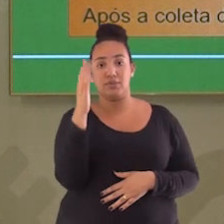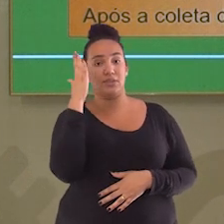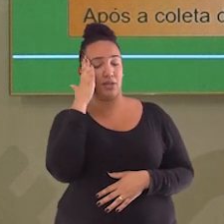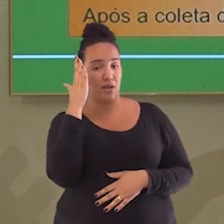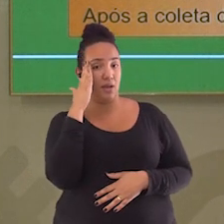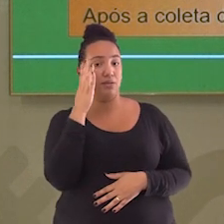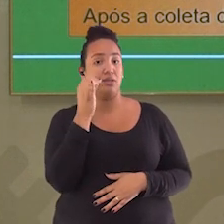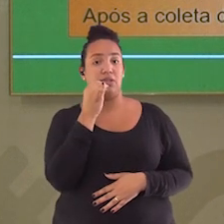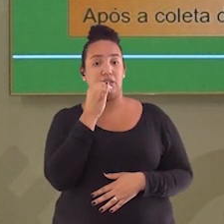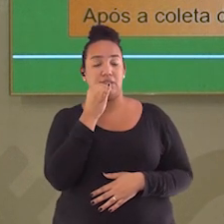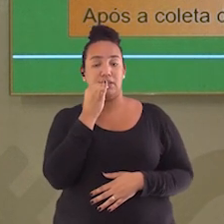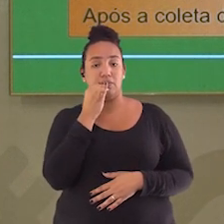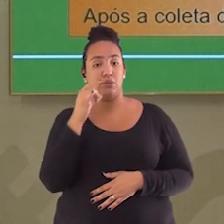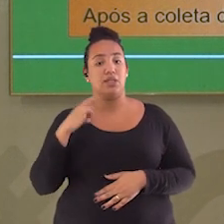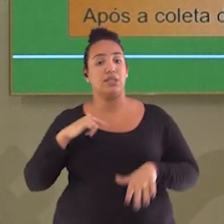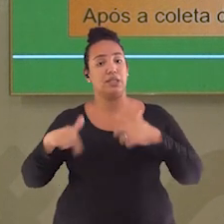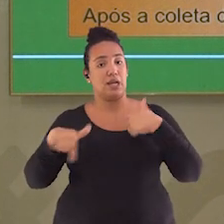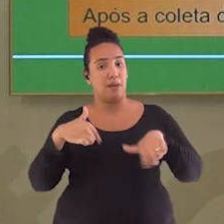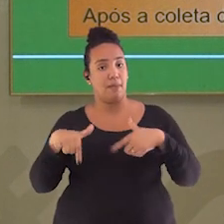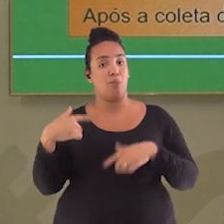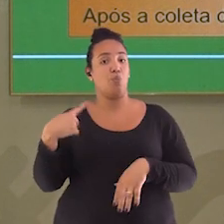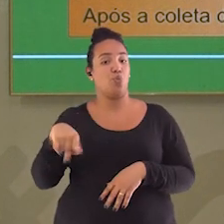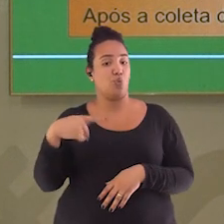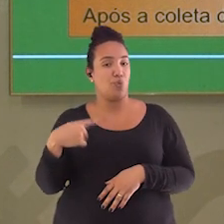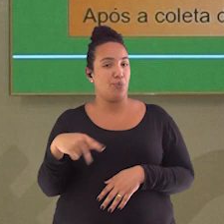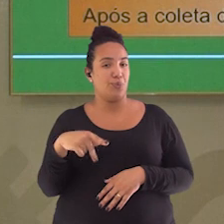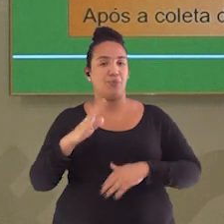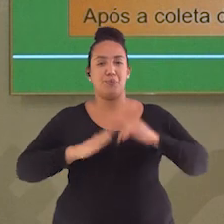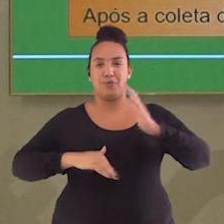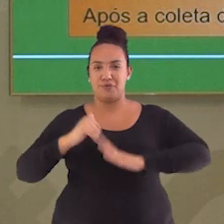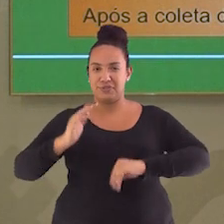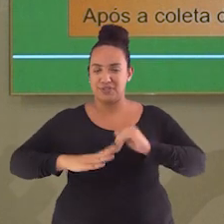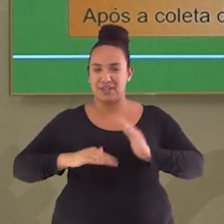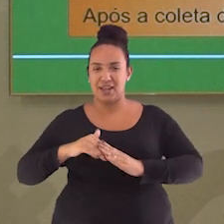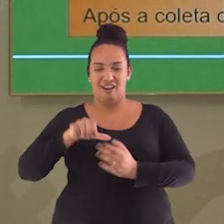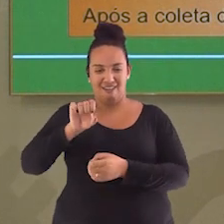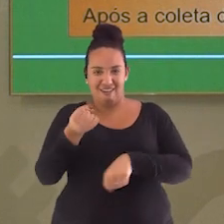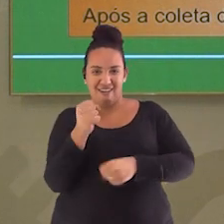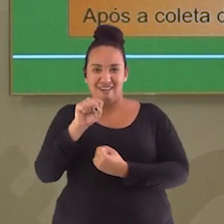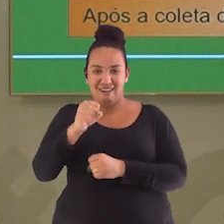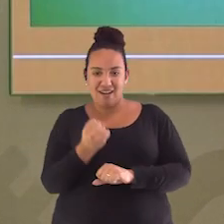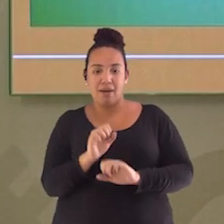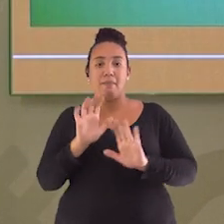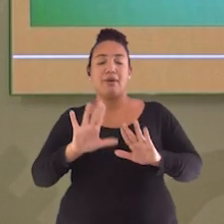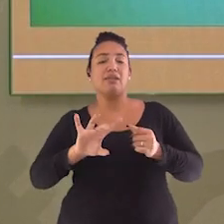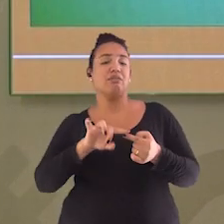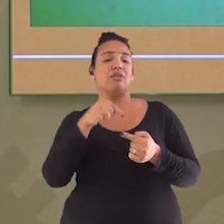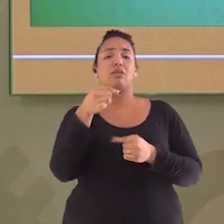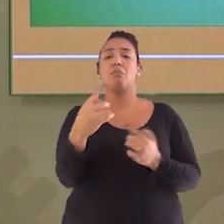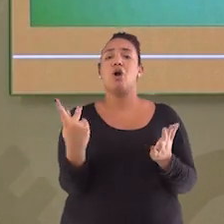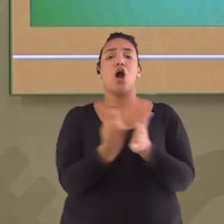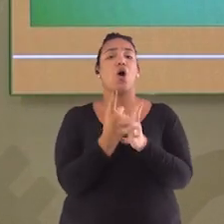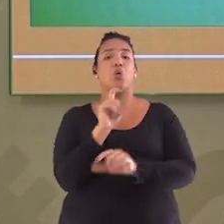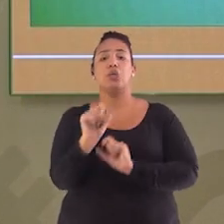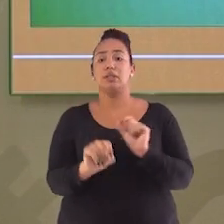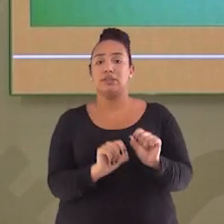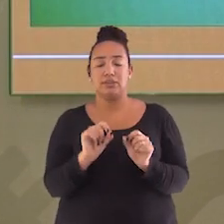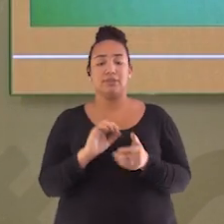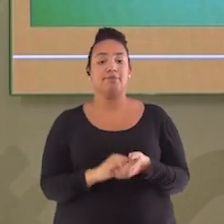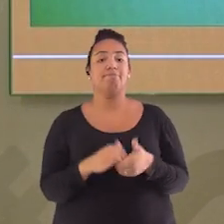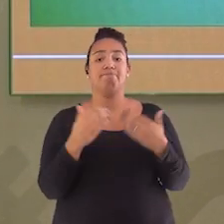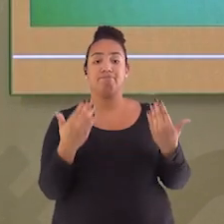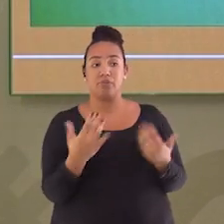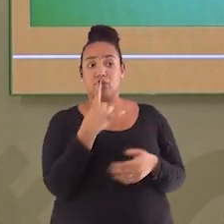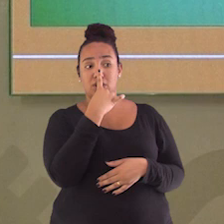limpeza pública, né? É feito pelos garezes. Mas, e depois disso? Bom, então é realizada a coleta